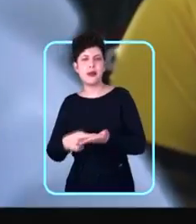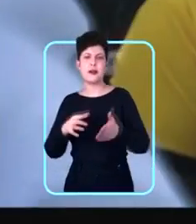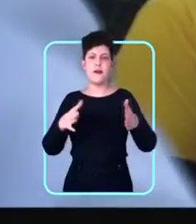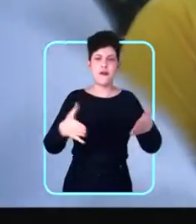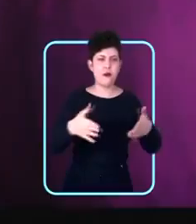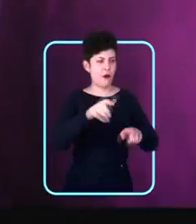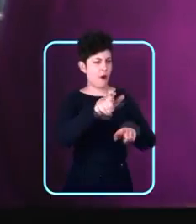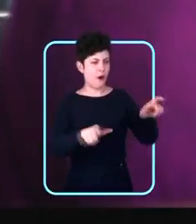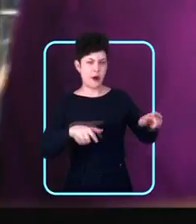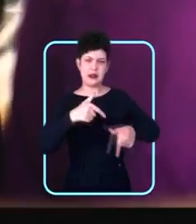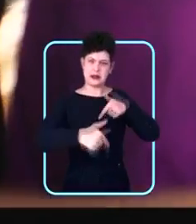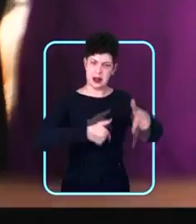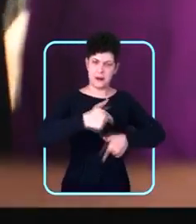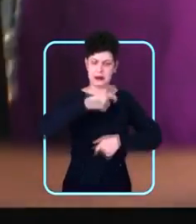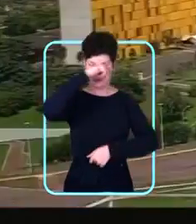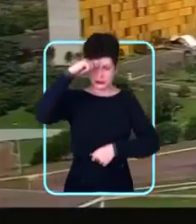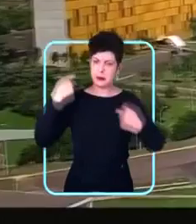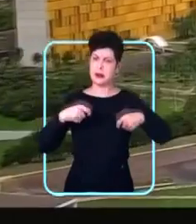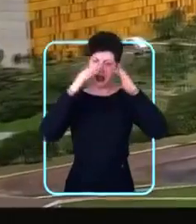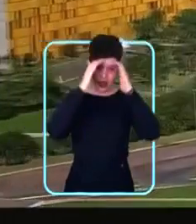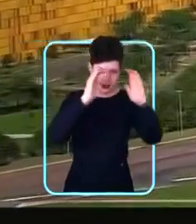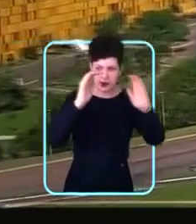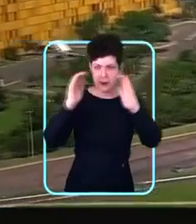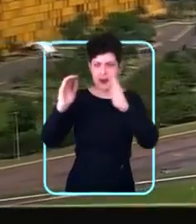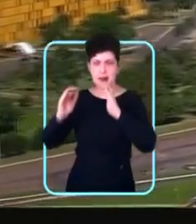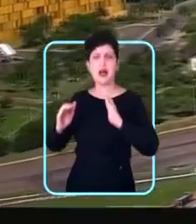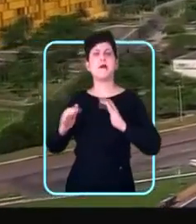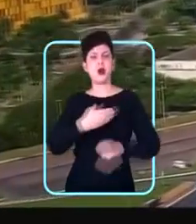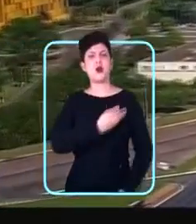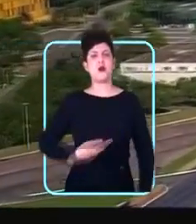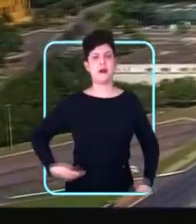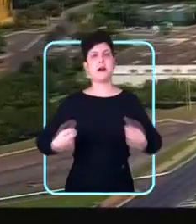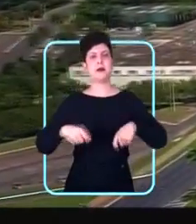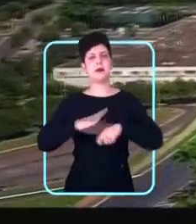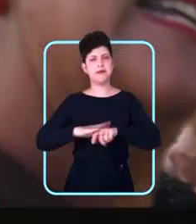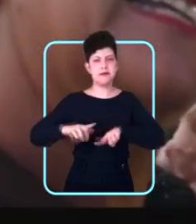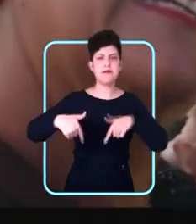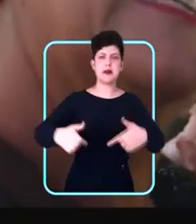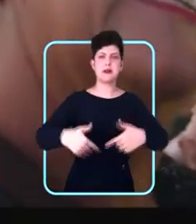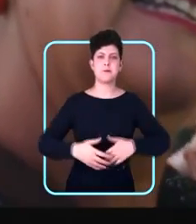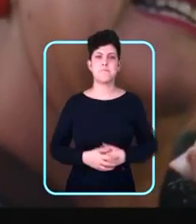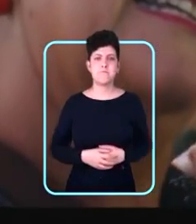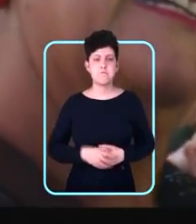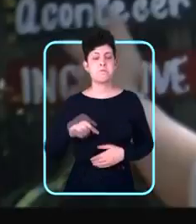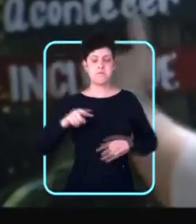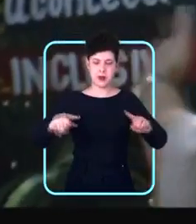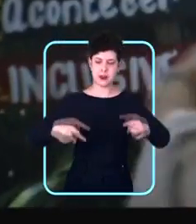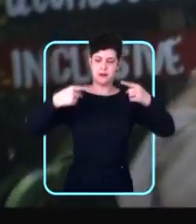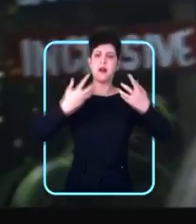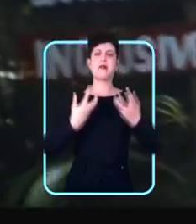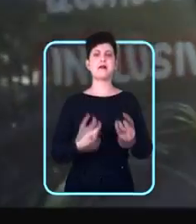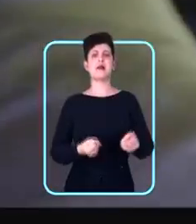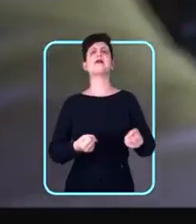de quem trabalha tem que ser respeitado. E o poder público tem que fazer a sua parte. Eu encaro esse desafio de